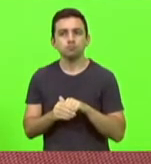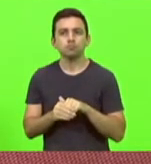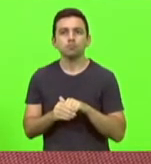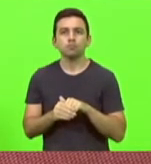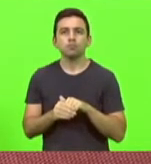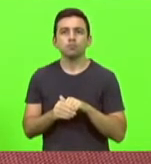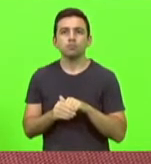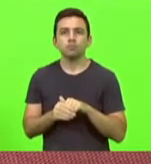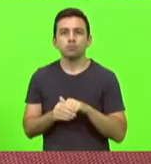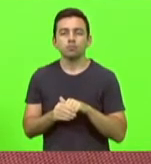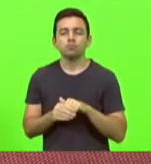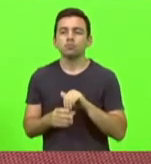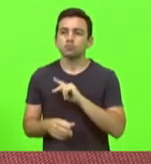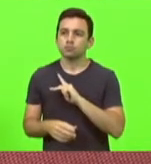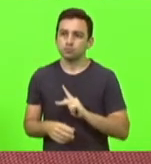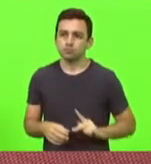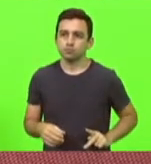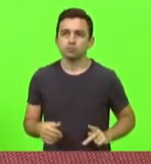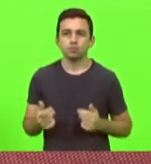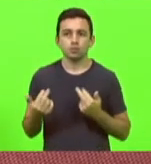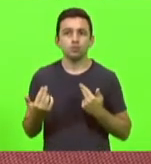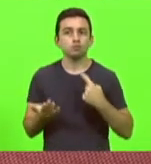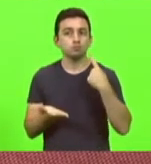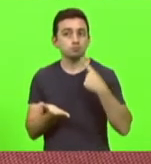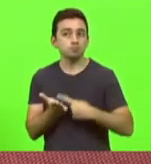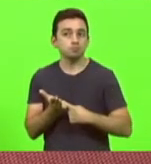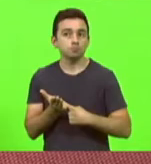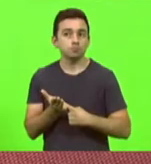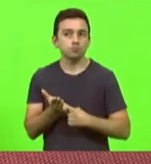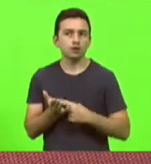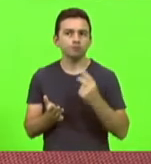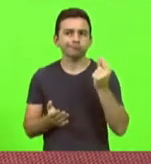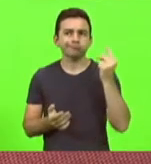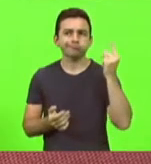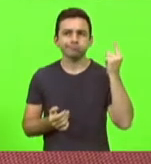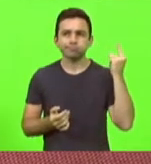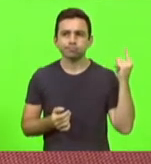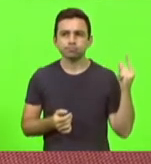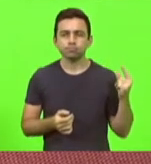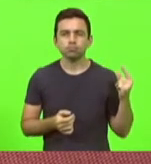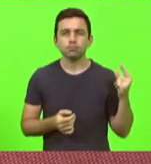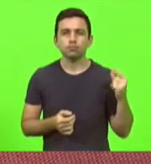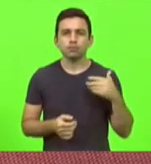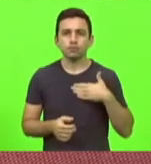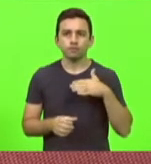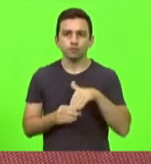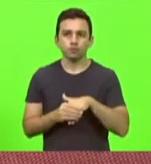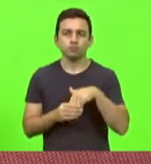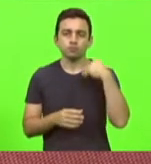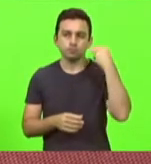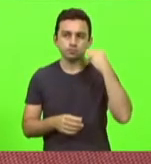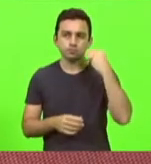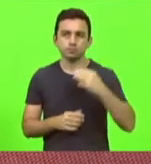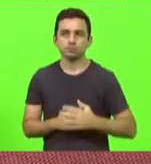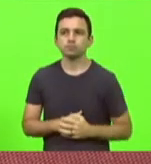presidente, acordos firmados há muito tempo. O meu voto é Márcio Machado.